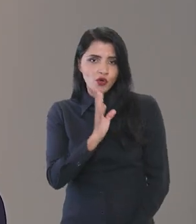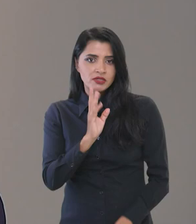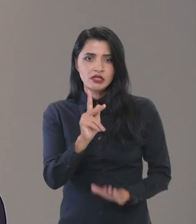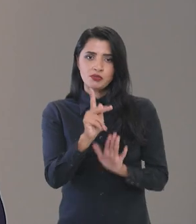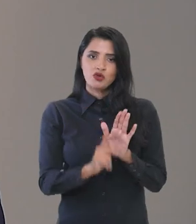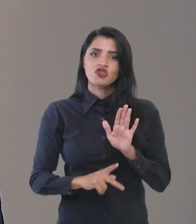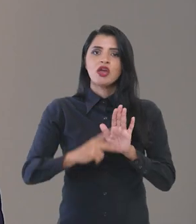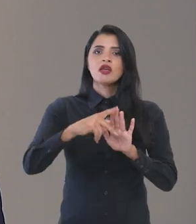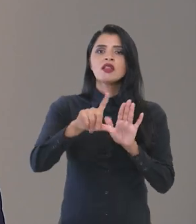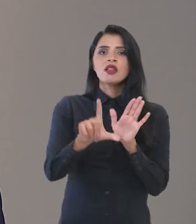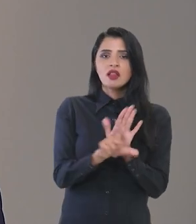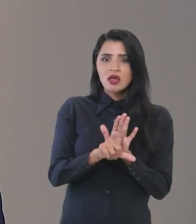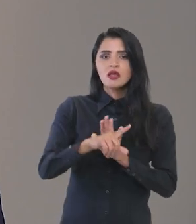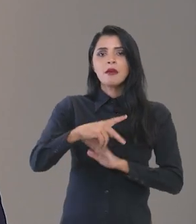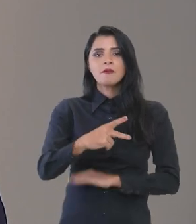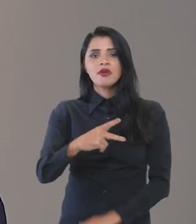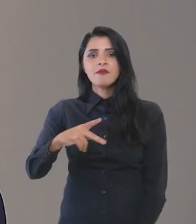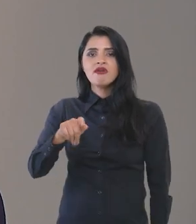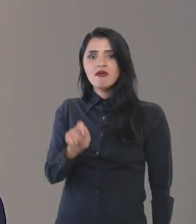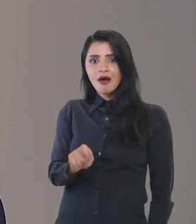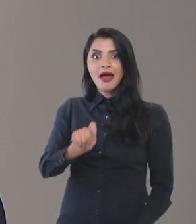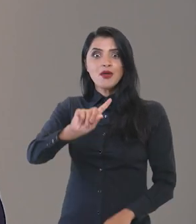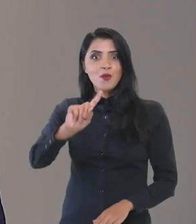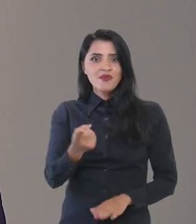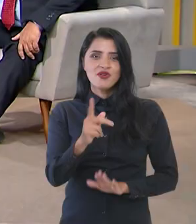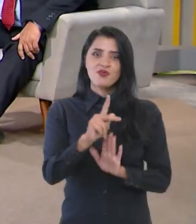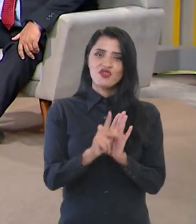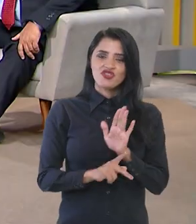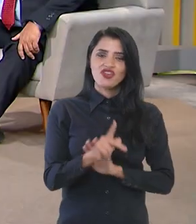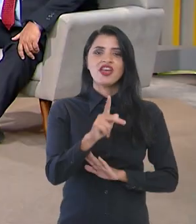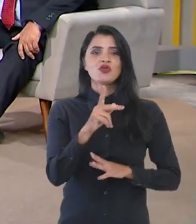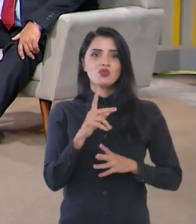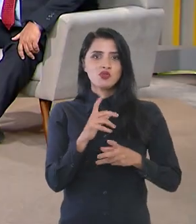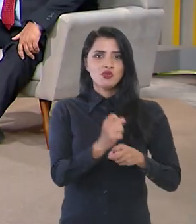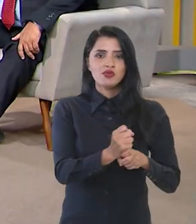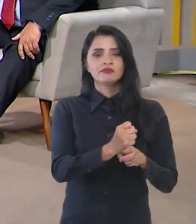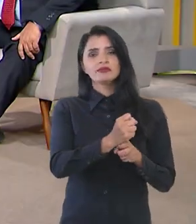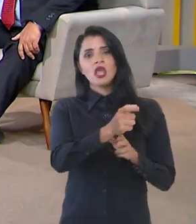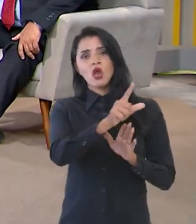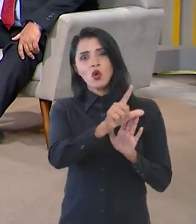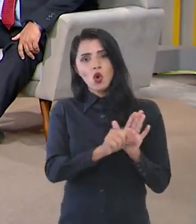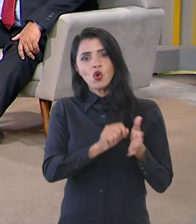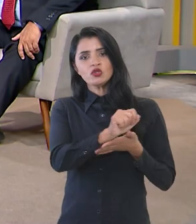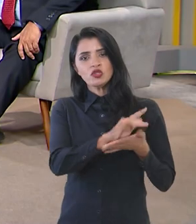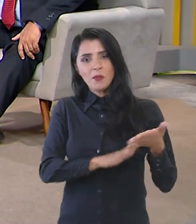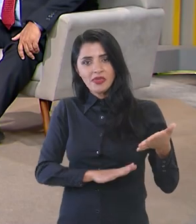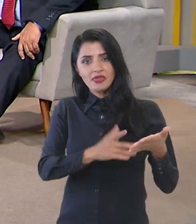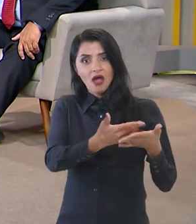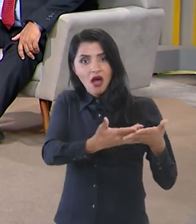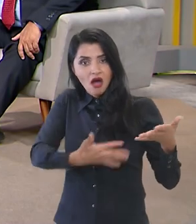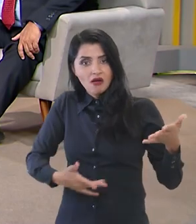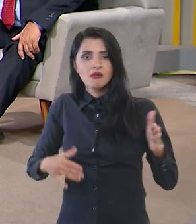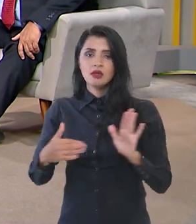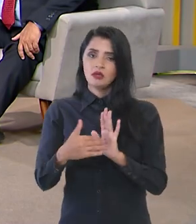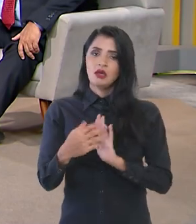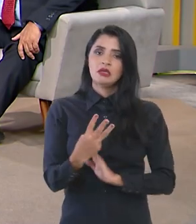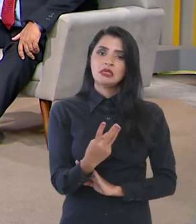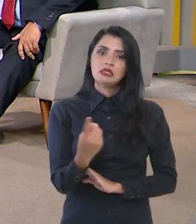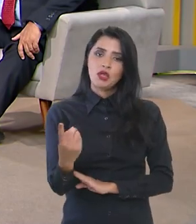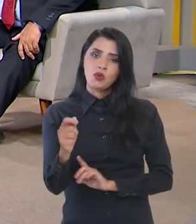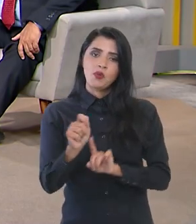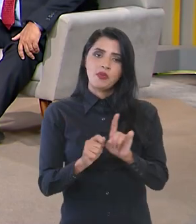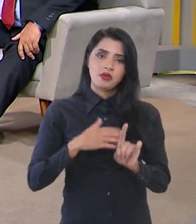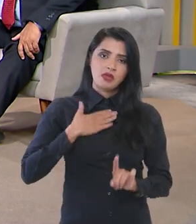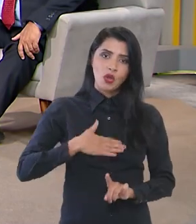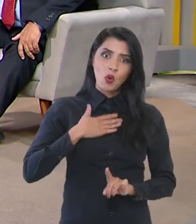o projeto de lei do PPA e o primeiro projeto de lei orçamentária do governo Lula até 31 de agosto. 31